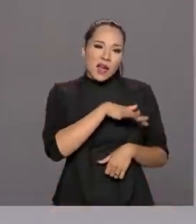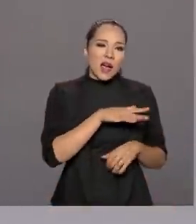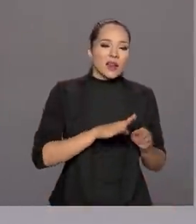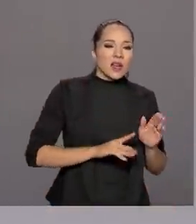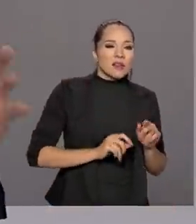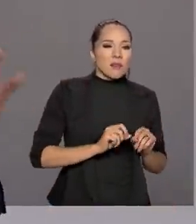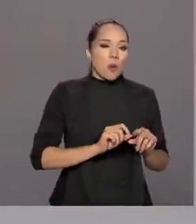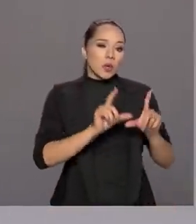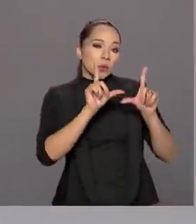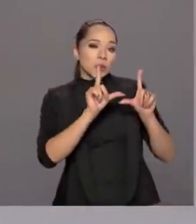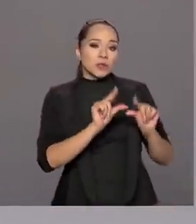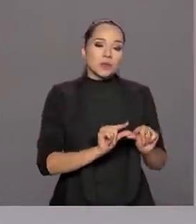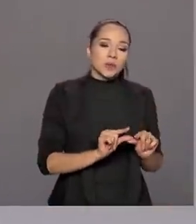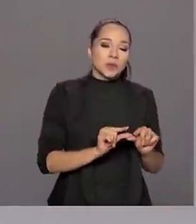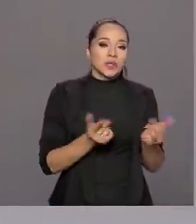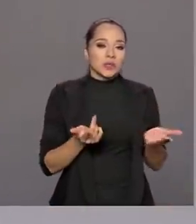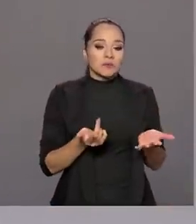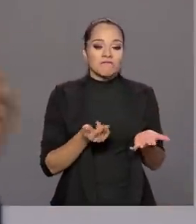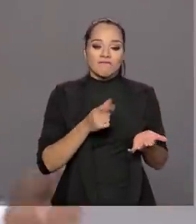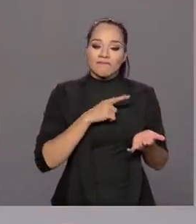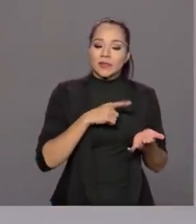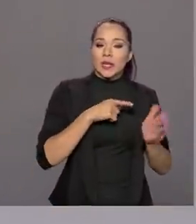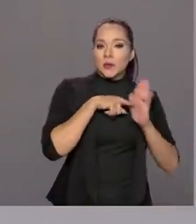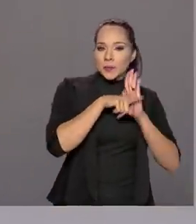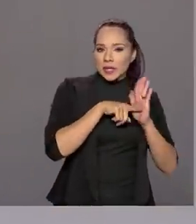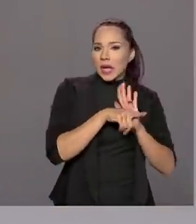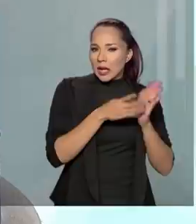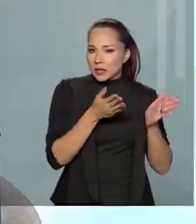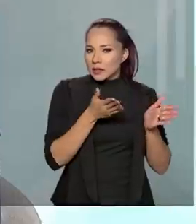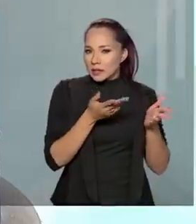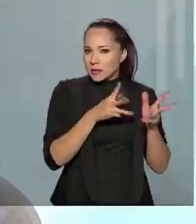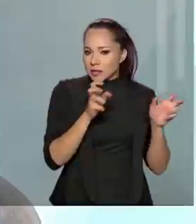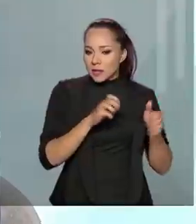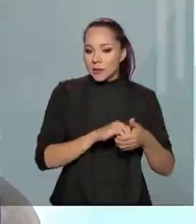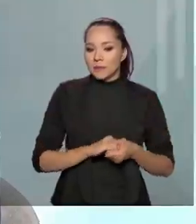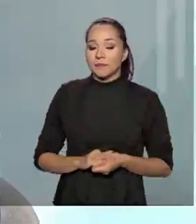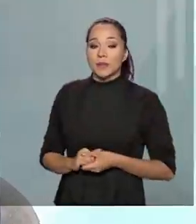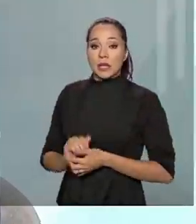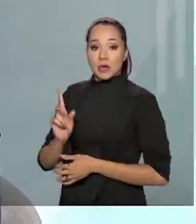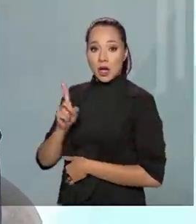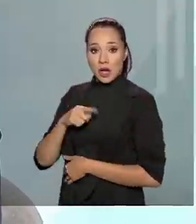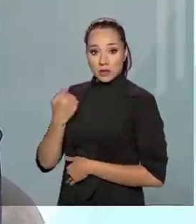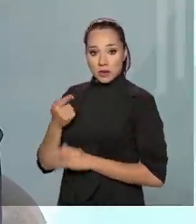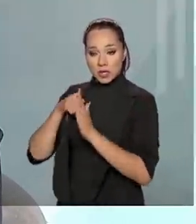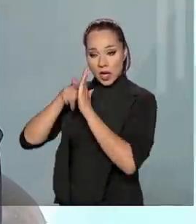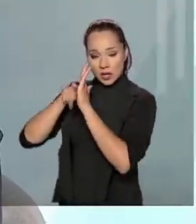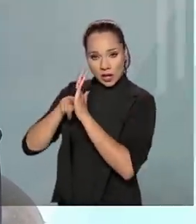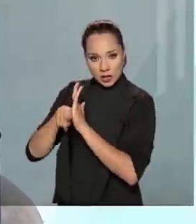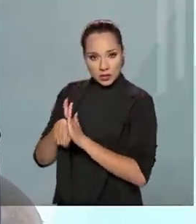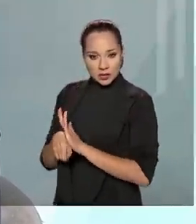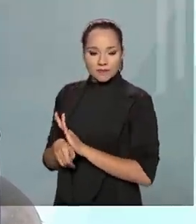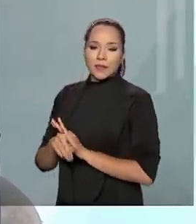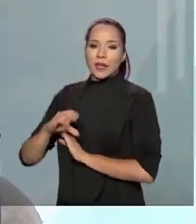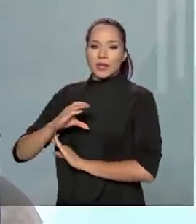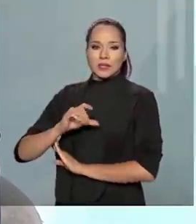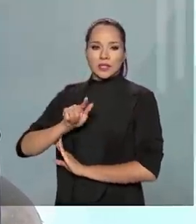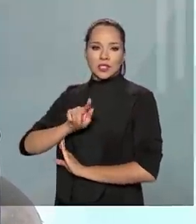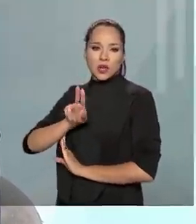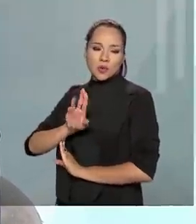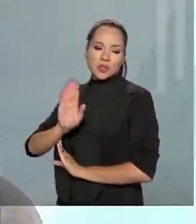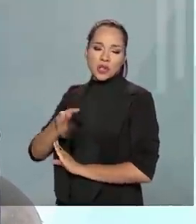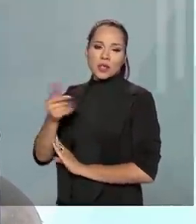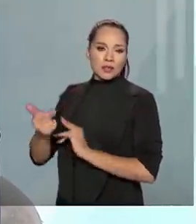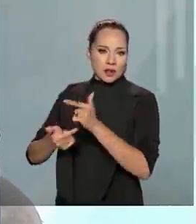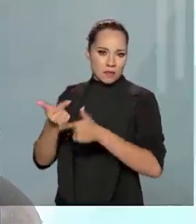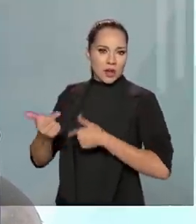aumentou, diminuiu? Há uma análise em relação a isso? A nossa análise, a gente, como a CGU já trabalhava mais ou menos